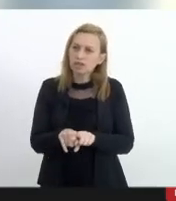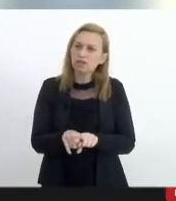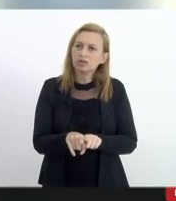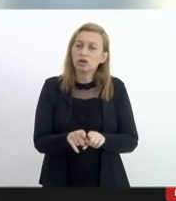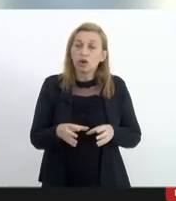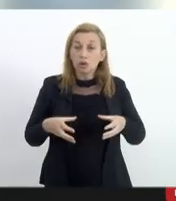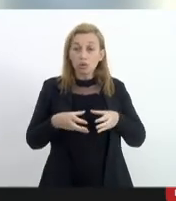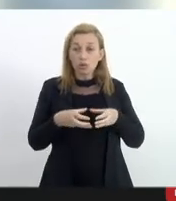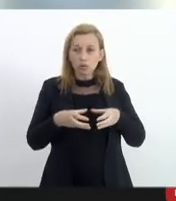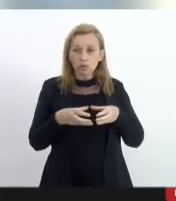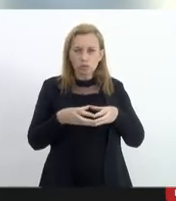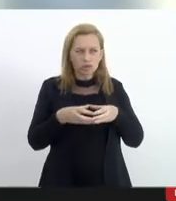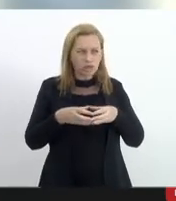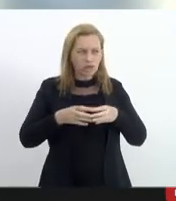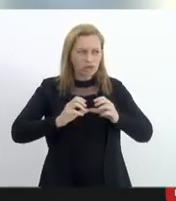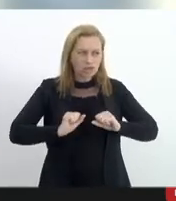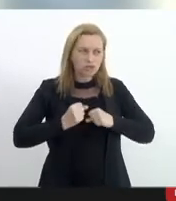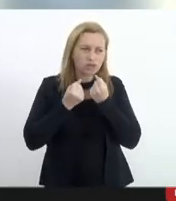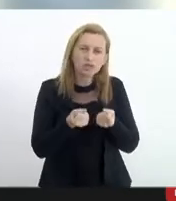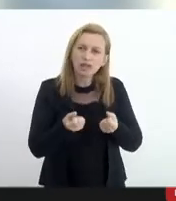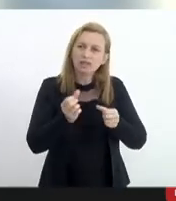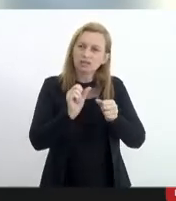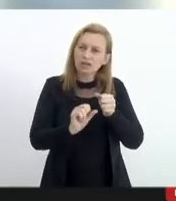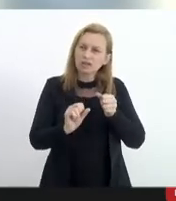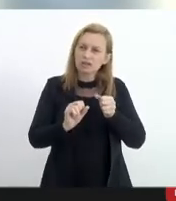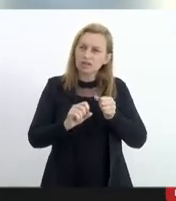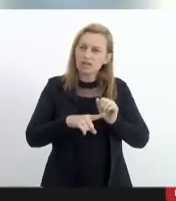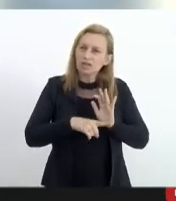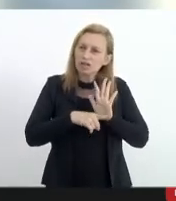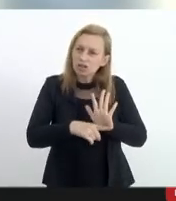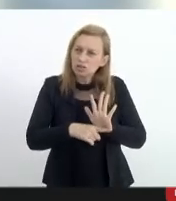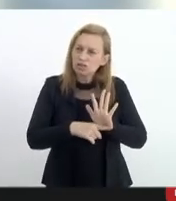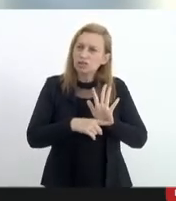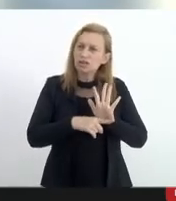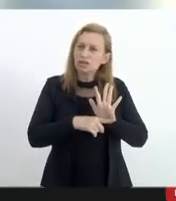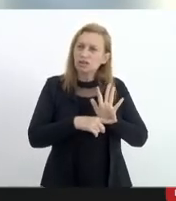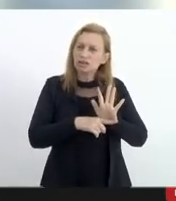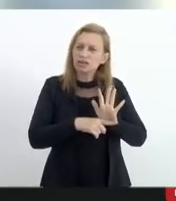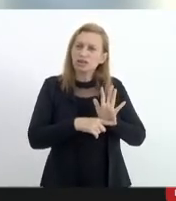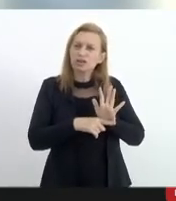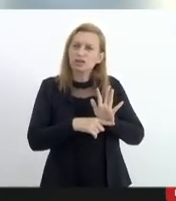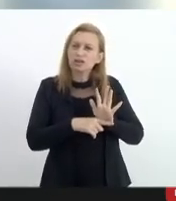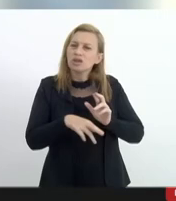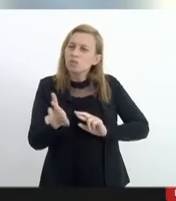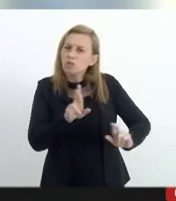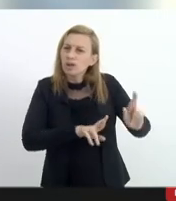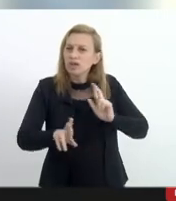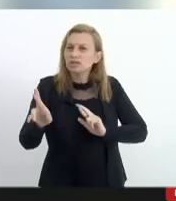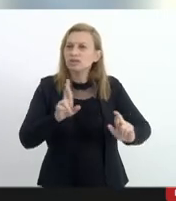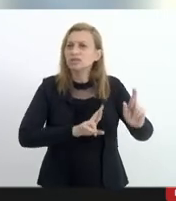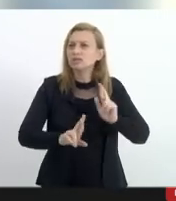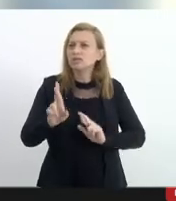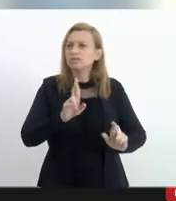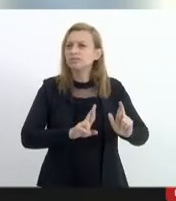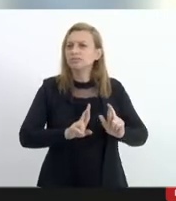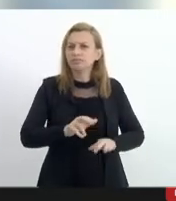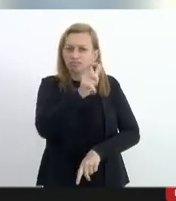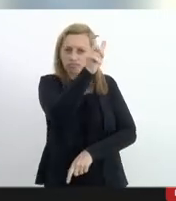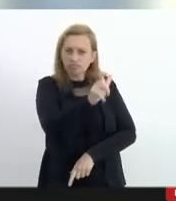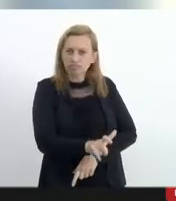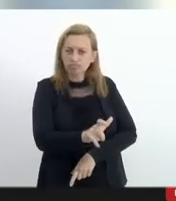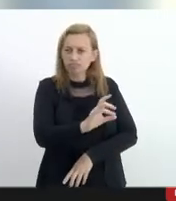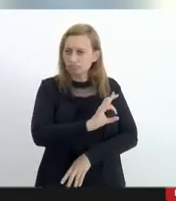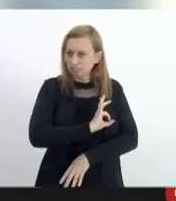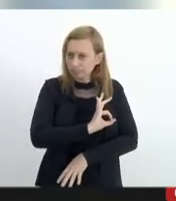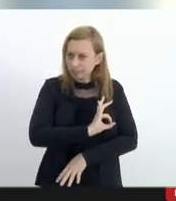corporação tem buscado fazer é ter um atendimento um acolhimento com relação a essa figura do policial